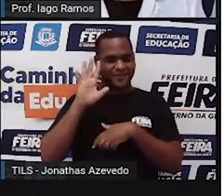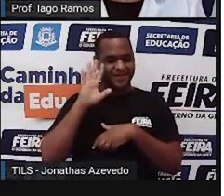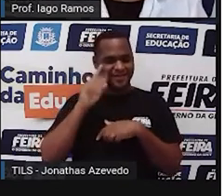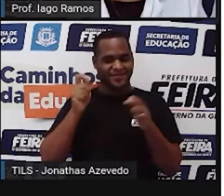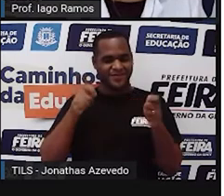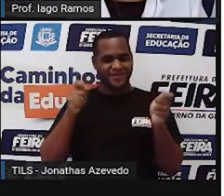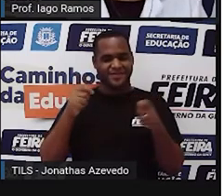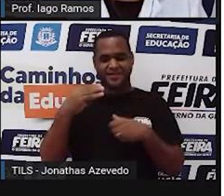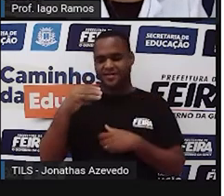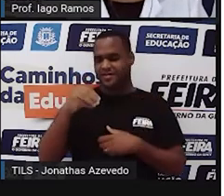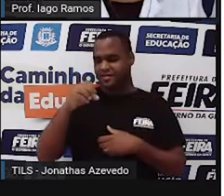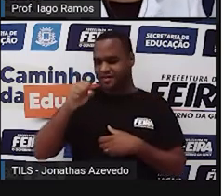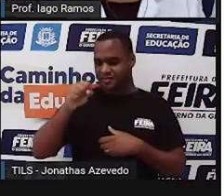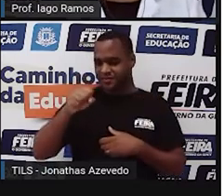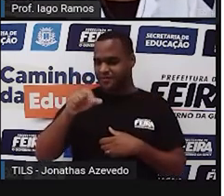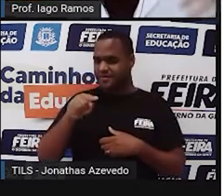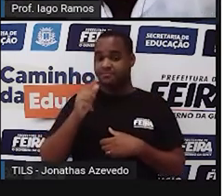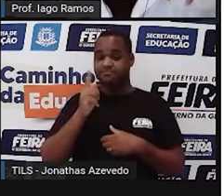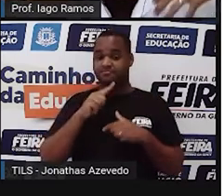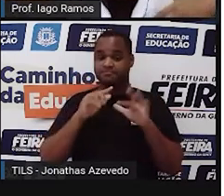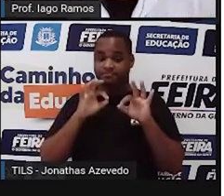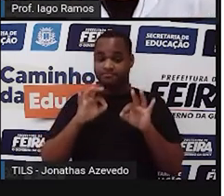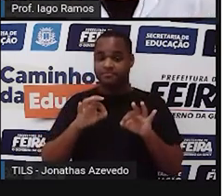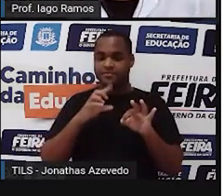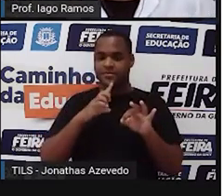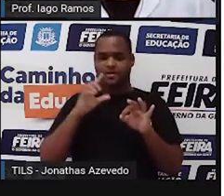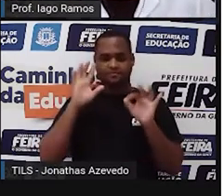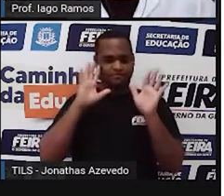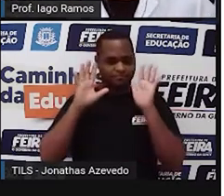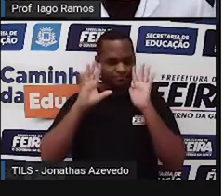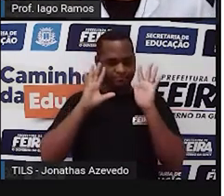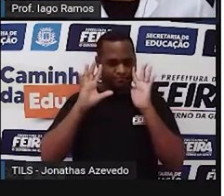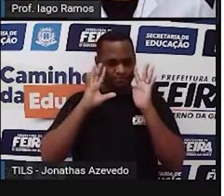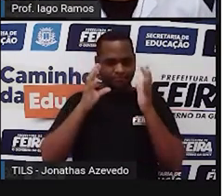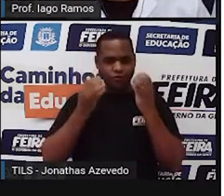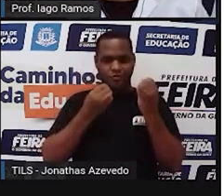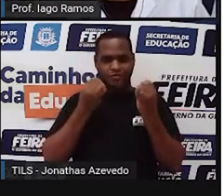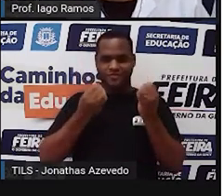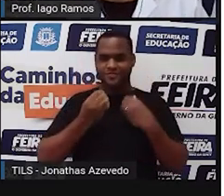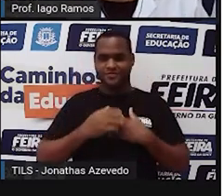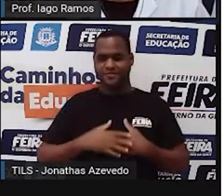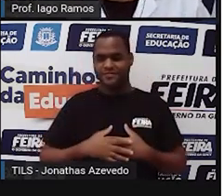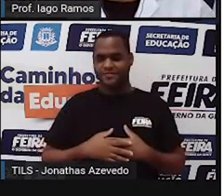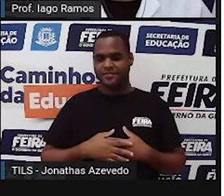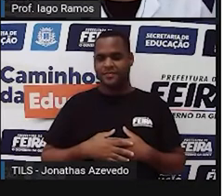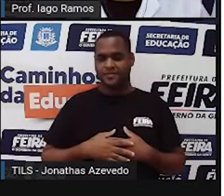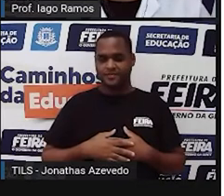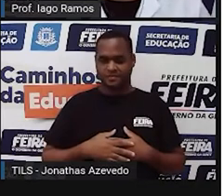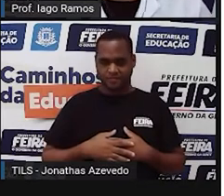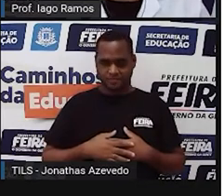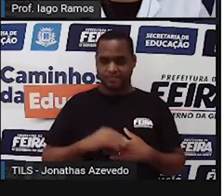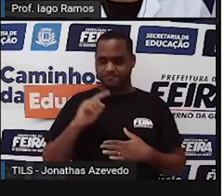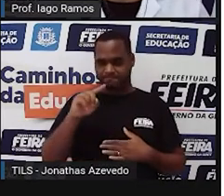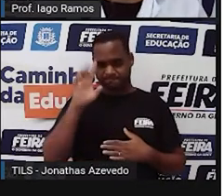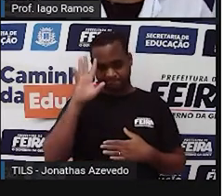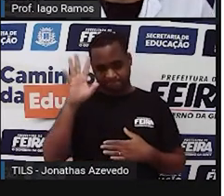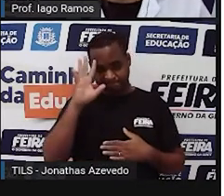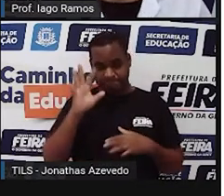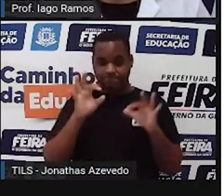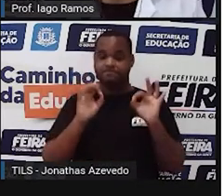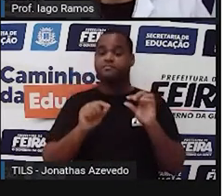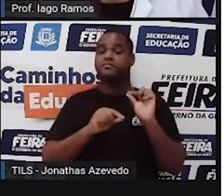30 segundos pra você fazer essa sua avaliação aí. E perceber como é que você tá,